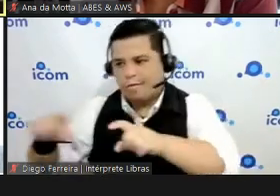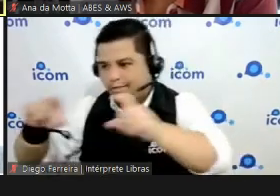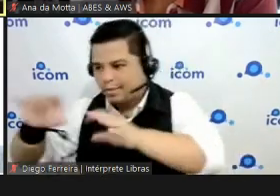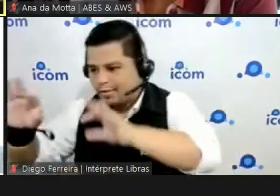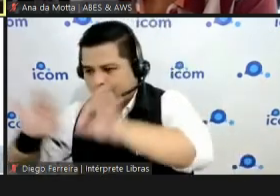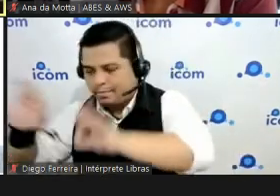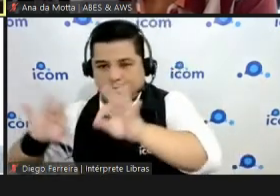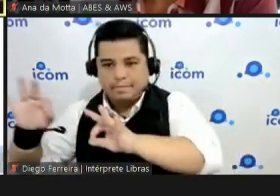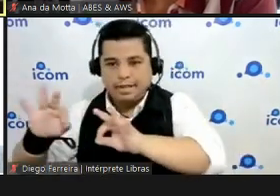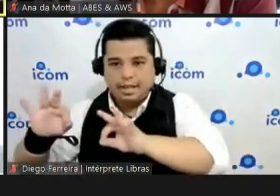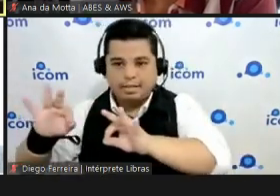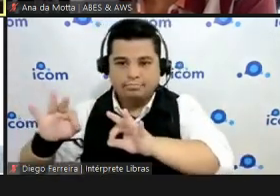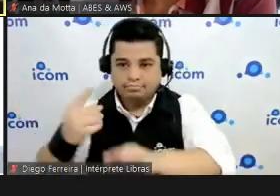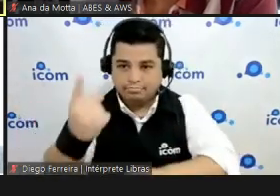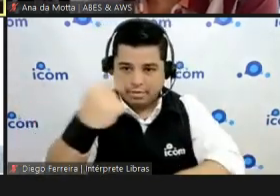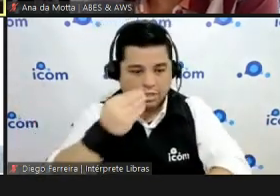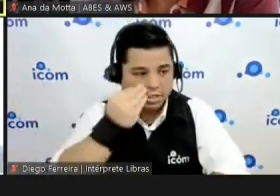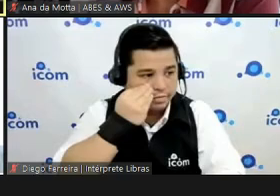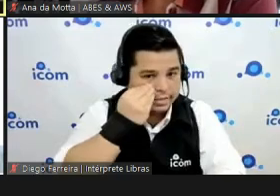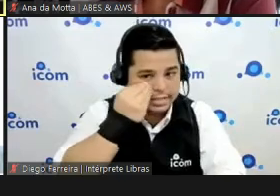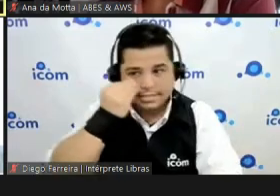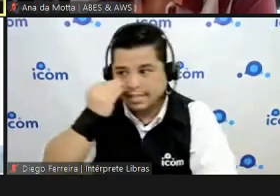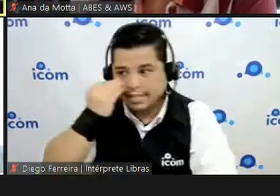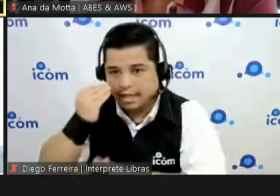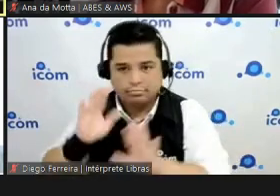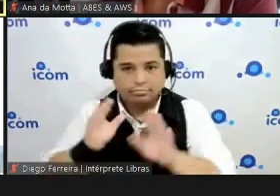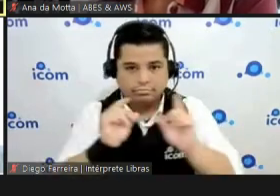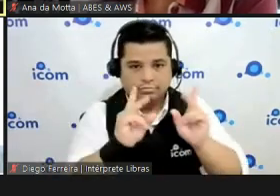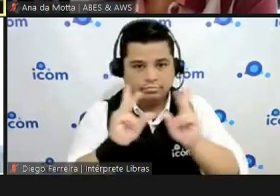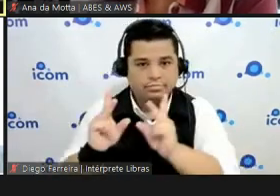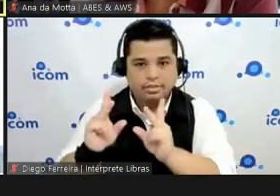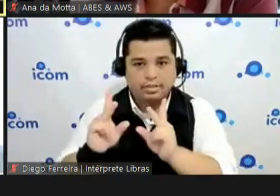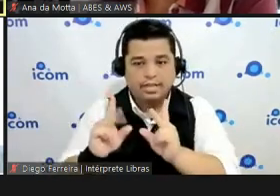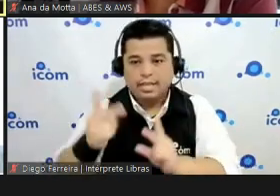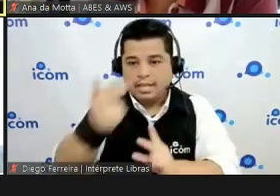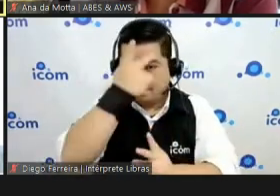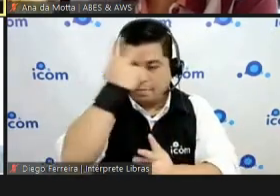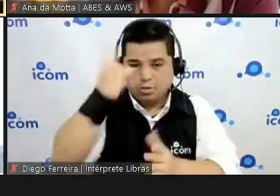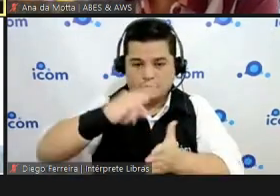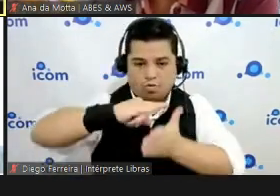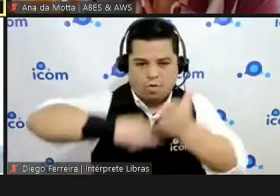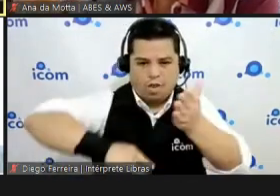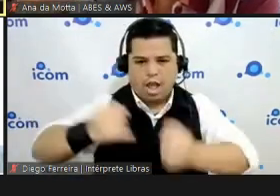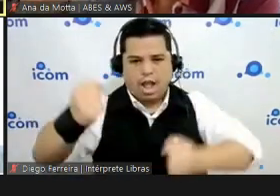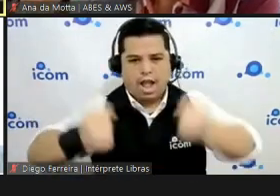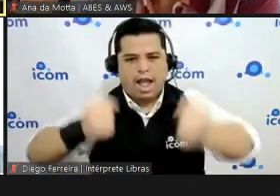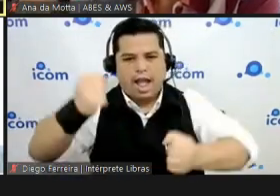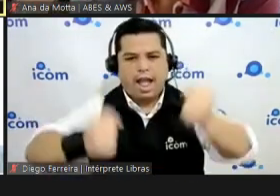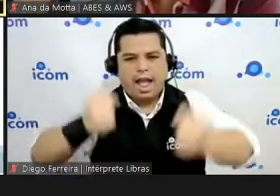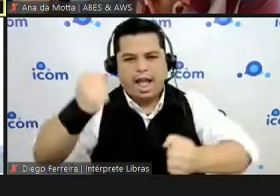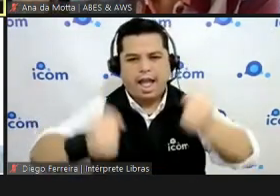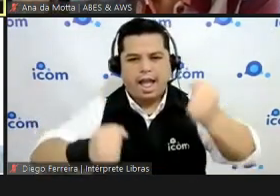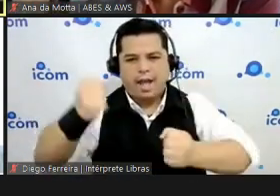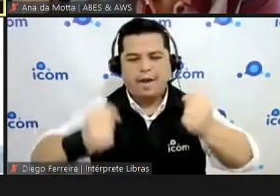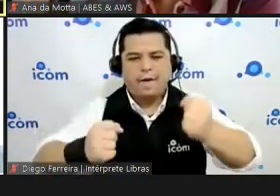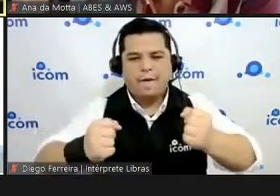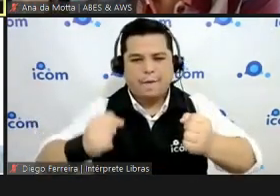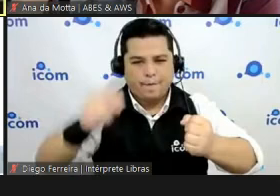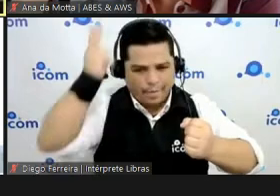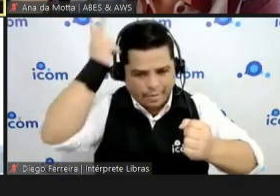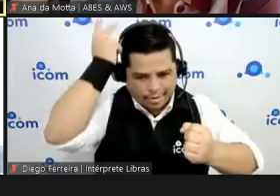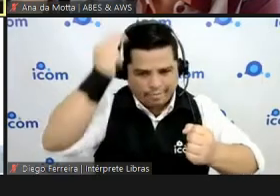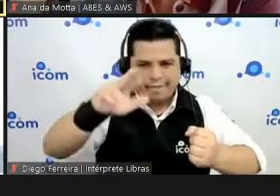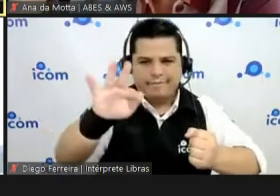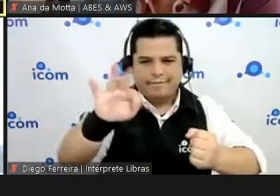uma Ferrari, tudo bem, mas contratei um negócio bacana, né? Mas também não vem para cá, como é que era o meu